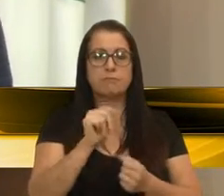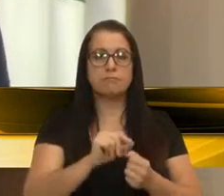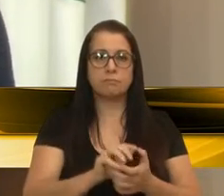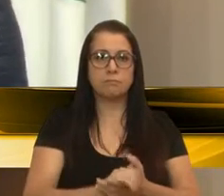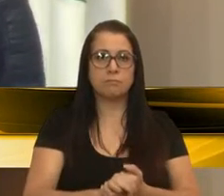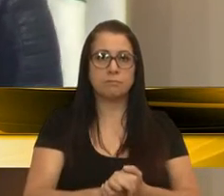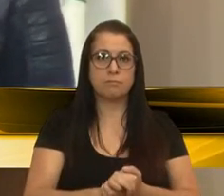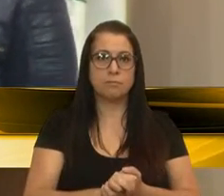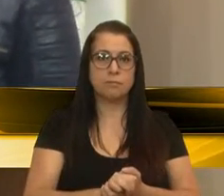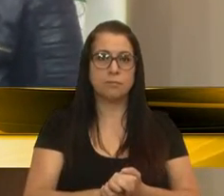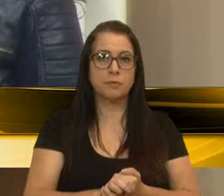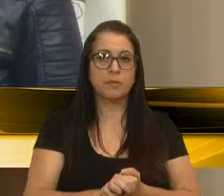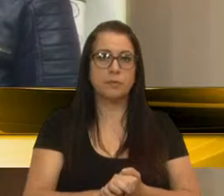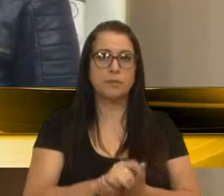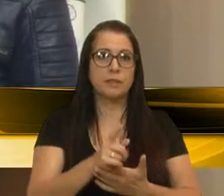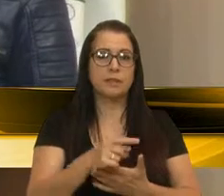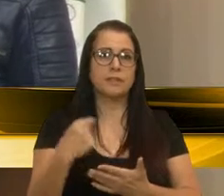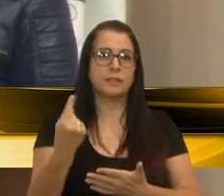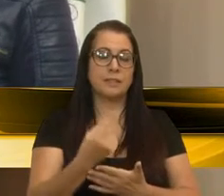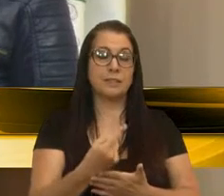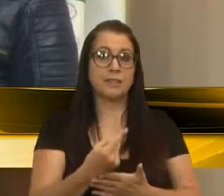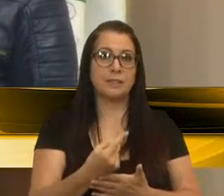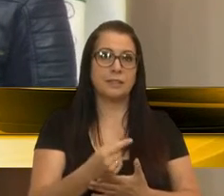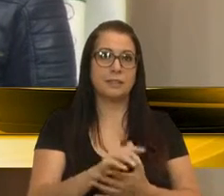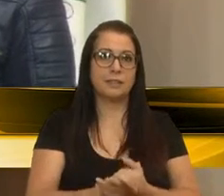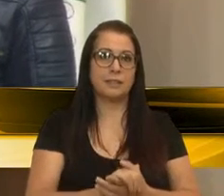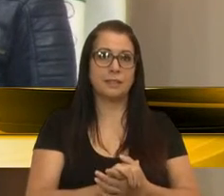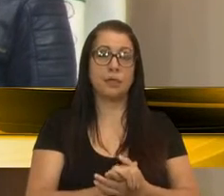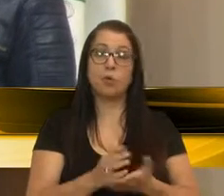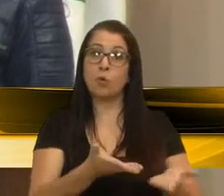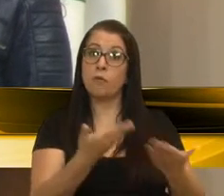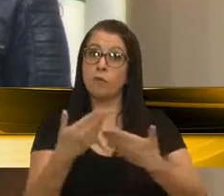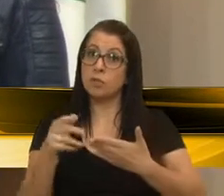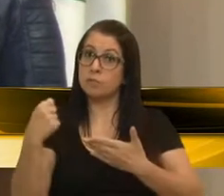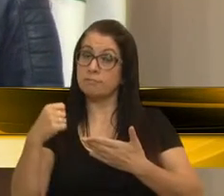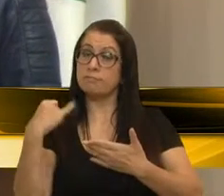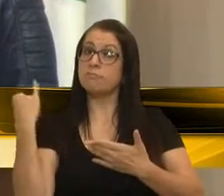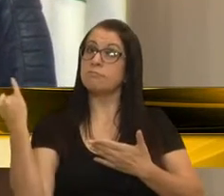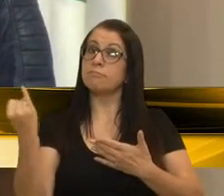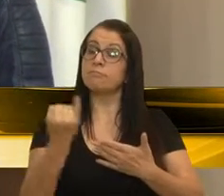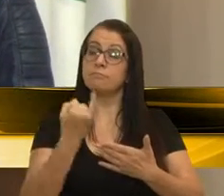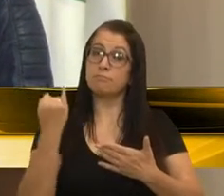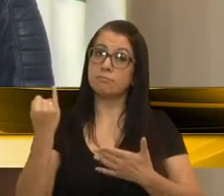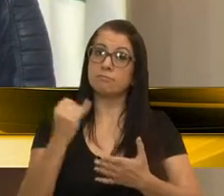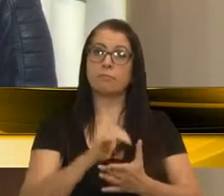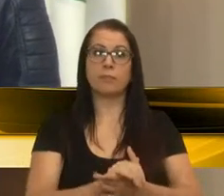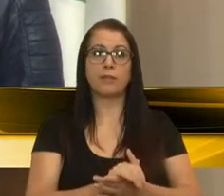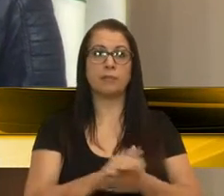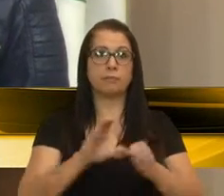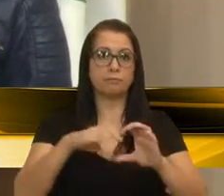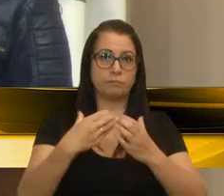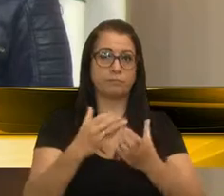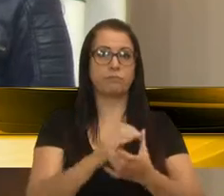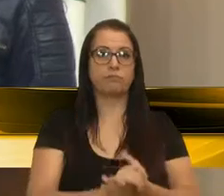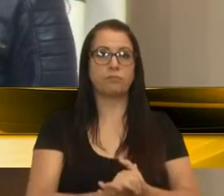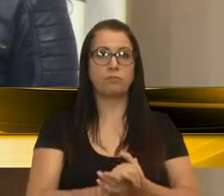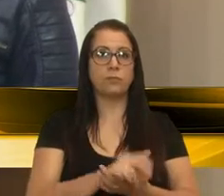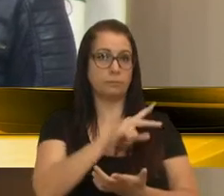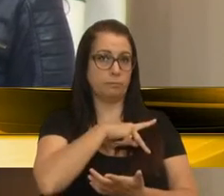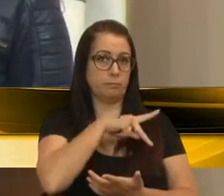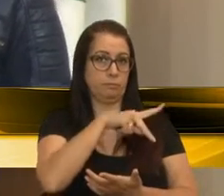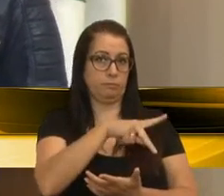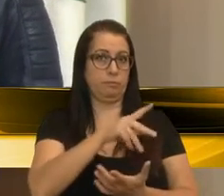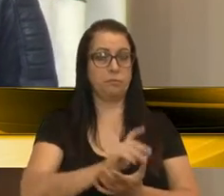quando disse, e eu acho que é um convite necessário e importante para que a comissão comunitária, para que a nossa presidente